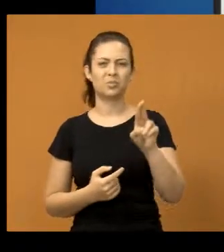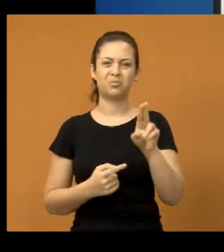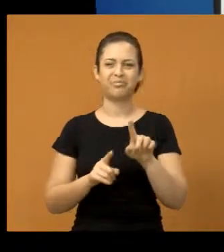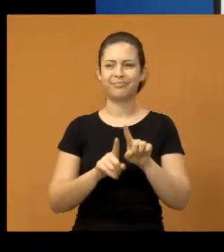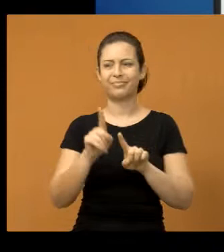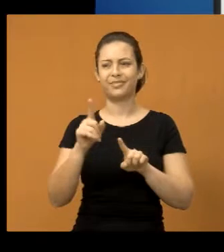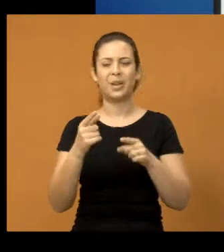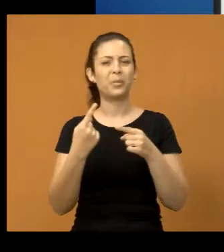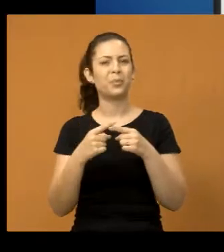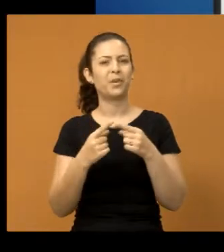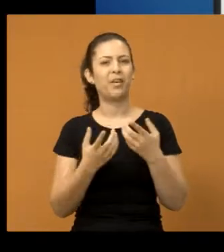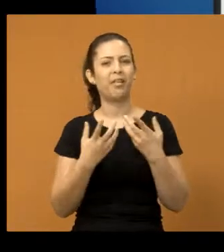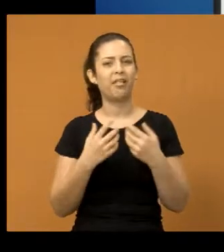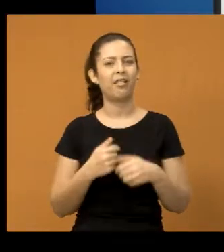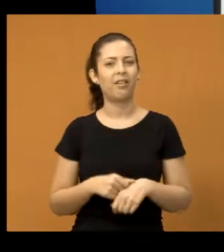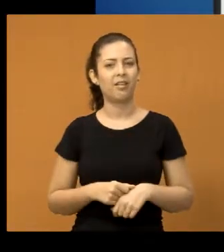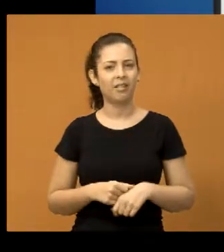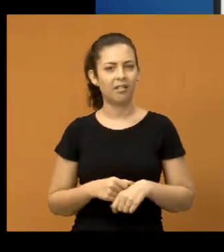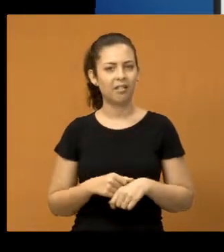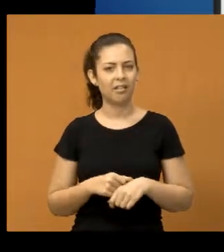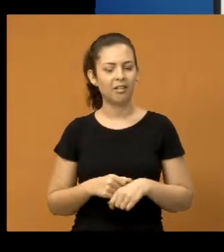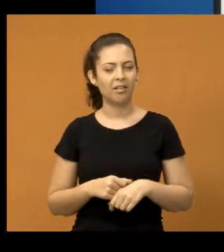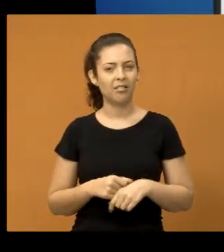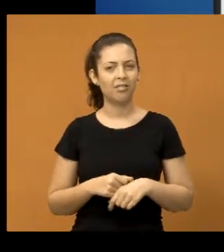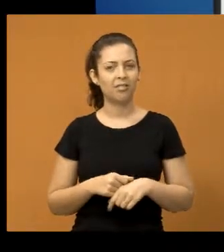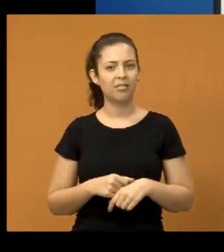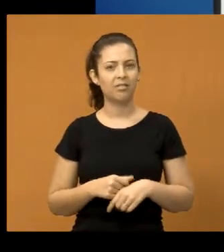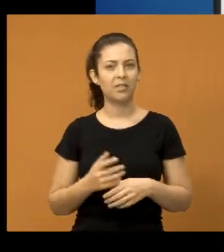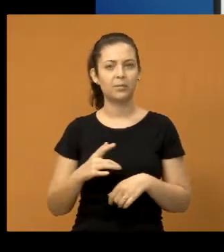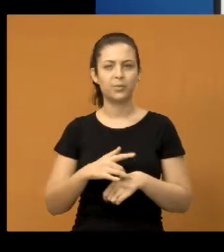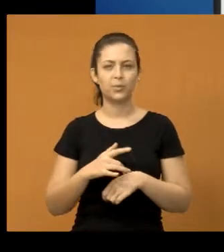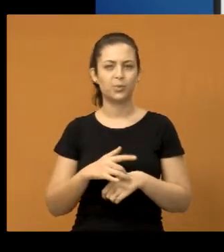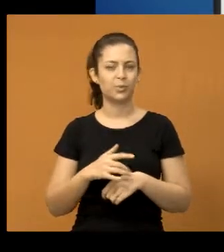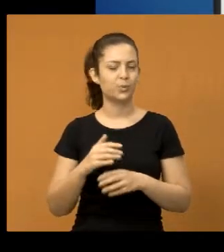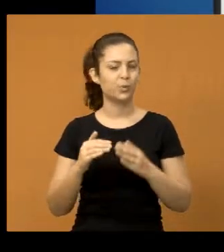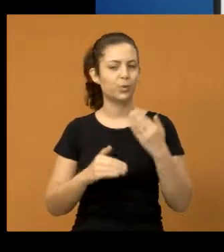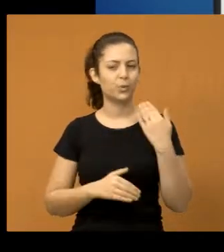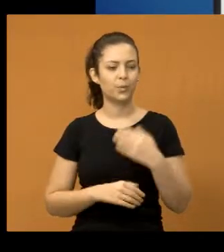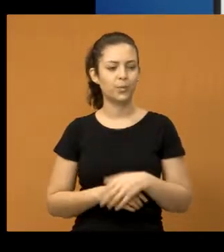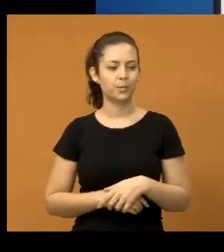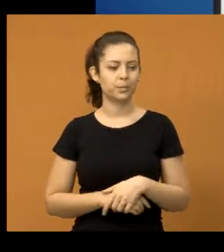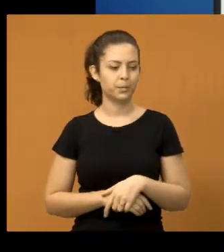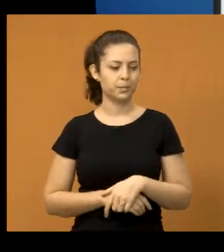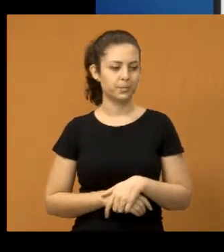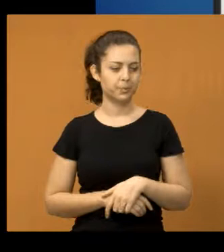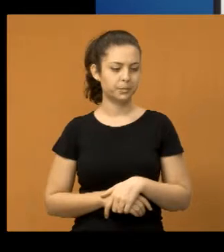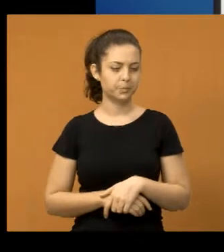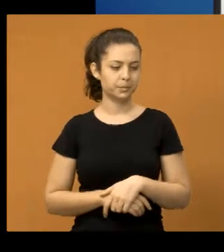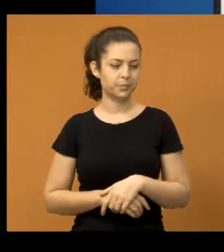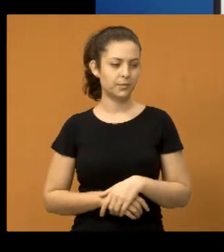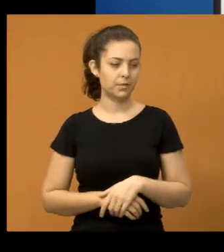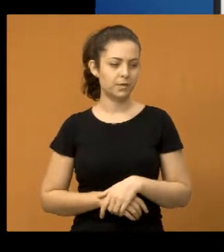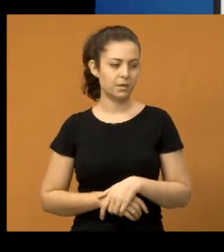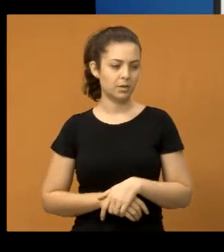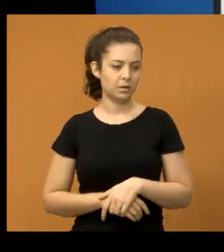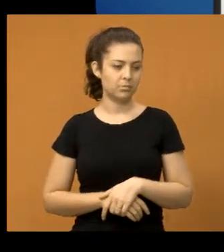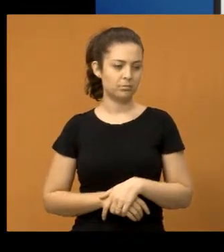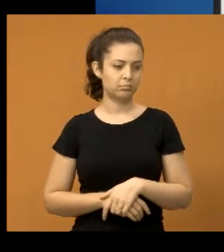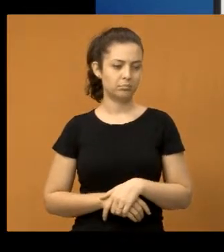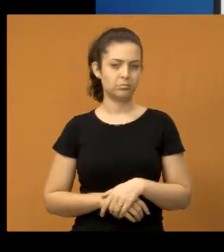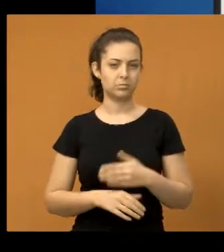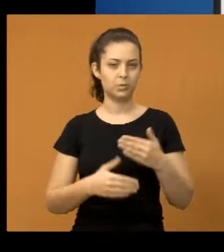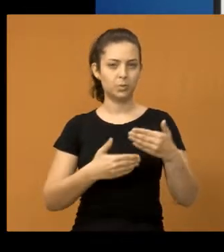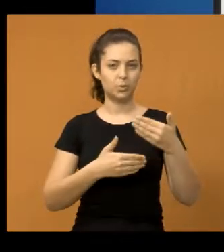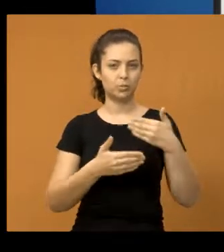tirar a calça das pessoas pela cabeça? Pelo amor de Deus, eu não concordo com isso. Então, fica aí a minha